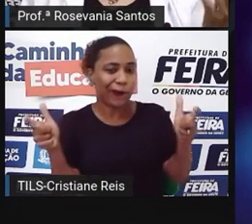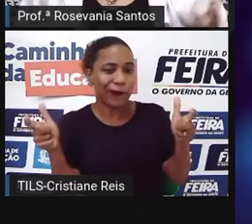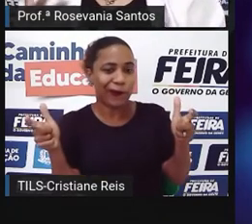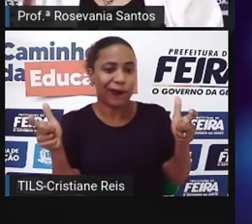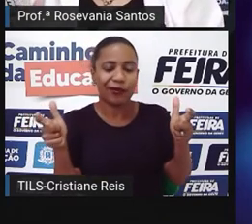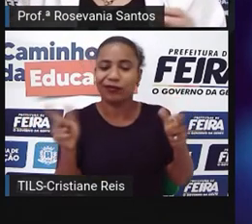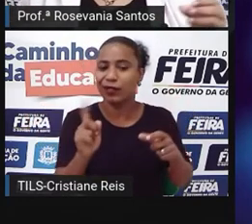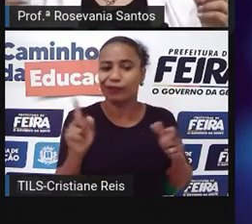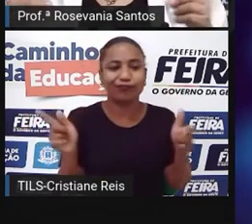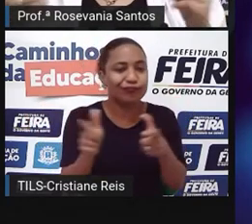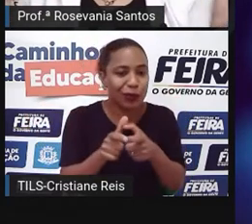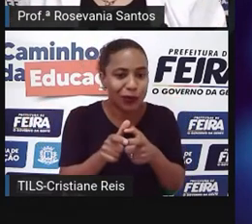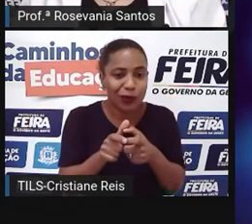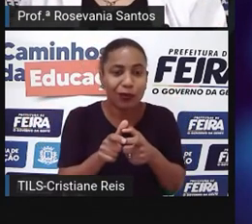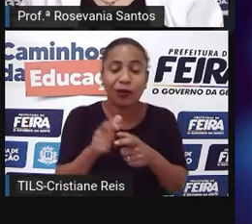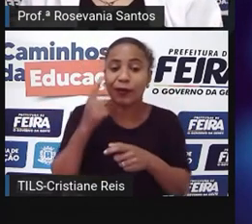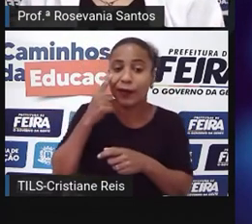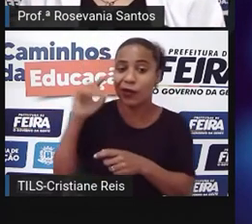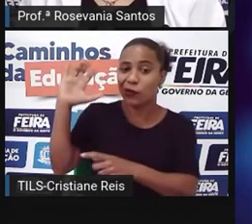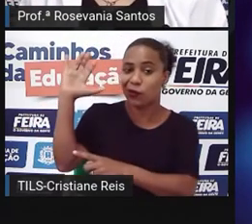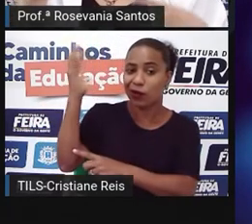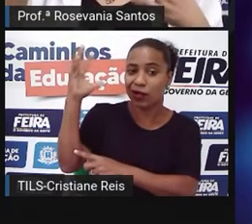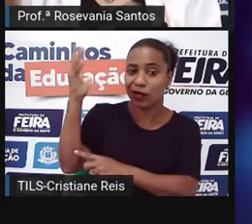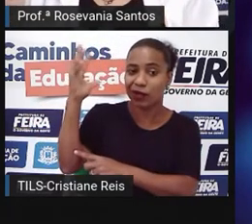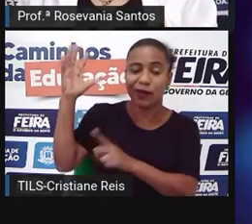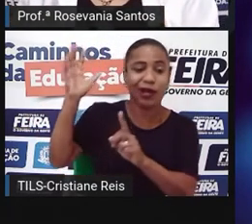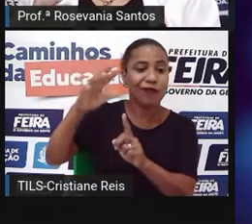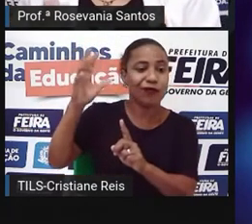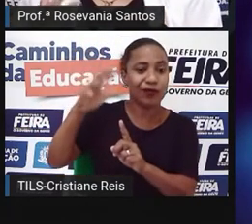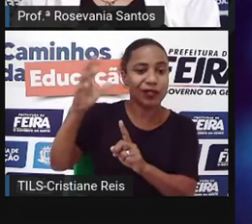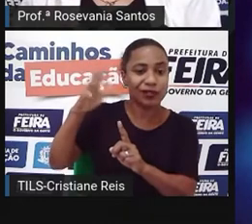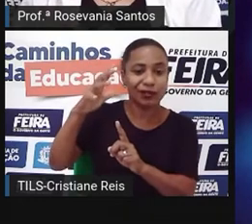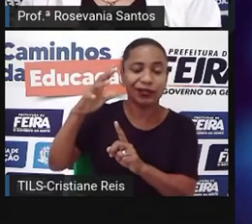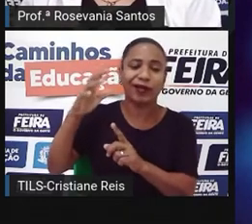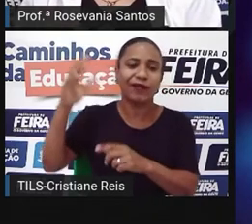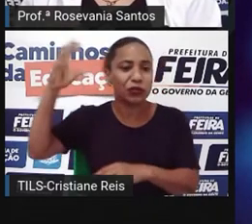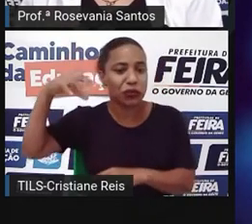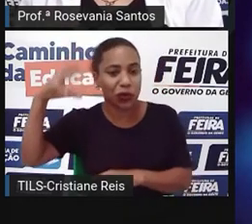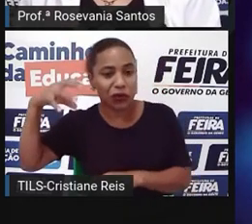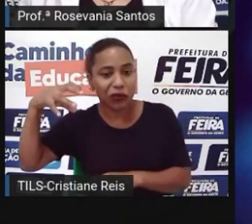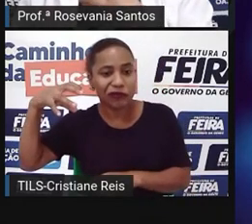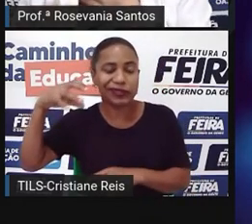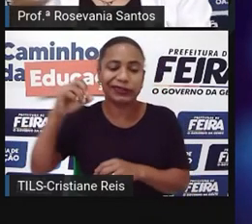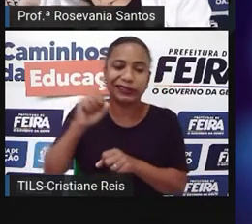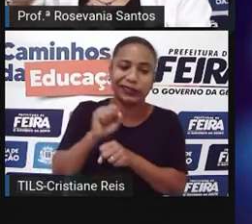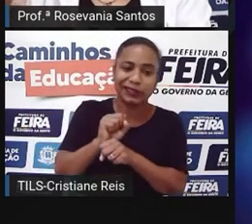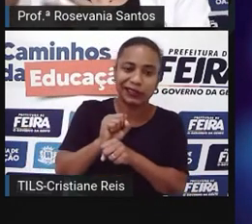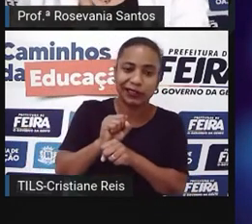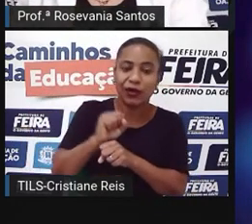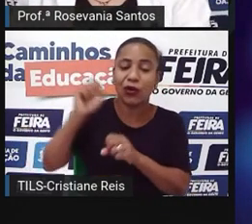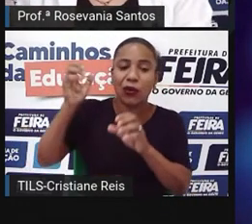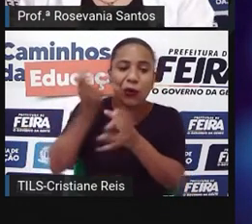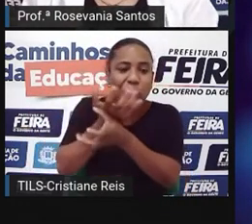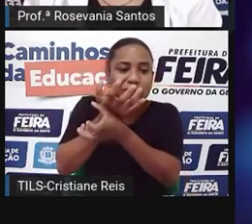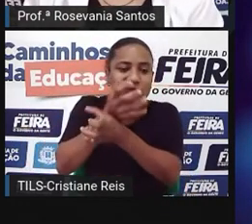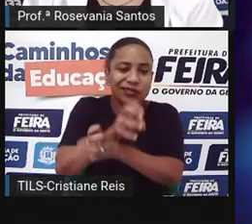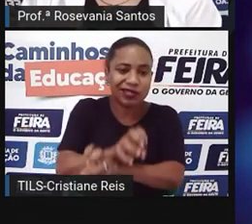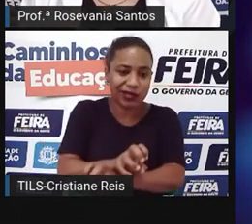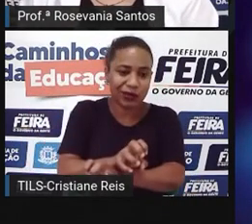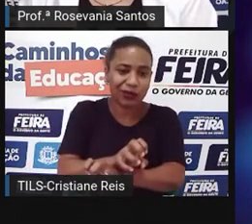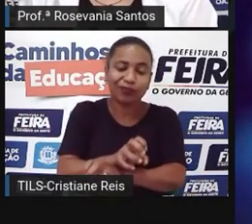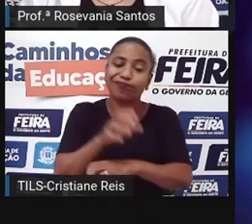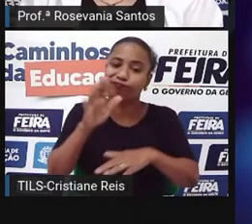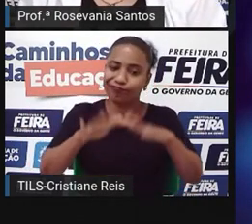se vai fazer, se vai ter um período de estiagem, então tem toda aquela característica ali de pouco investimento